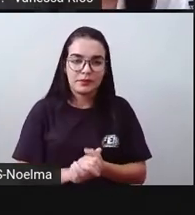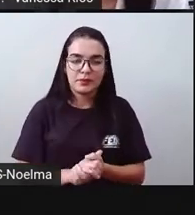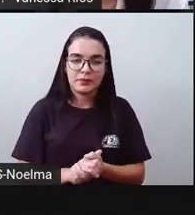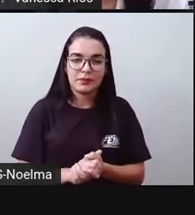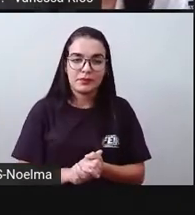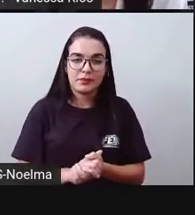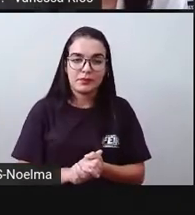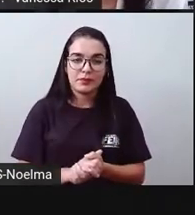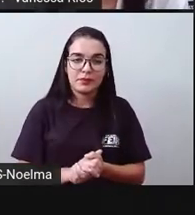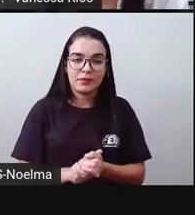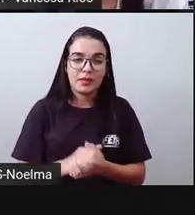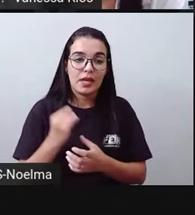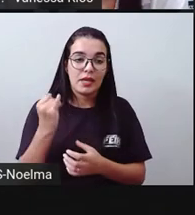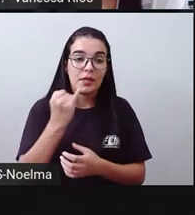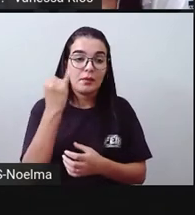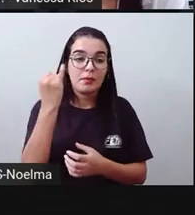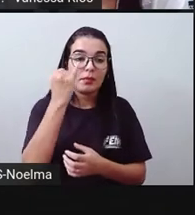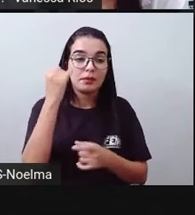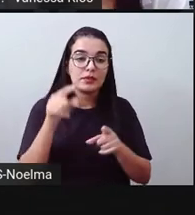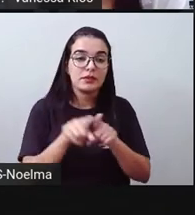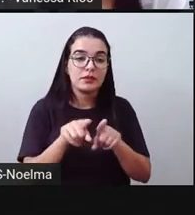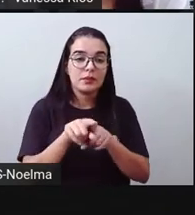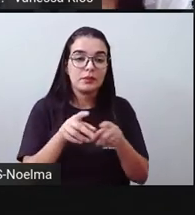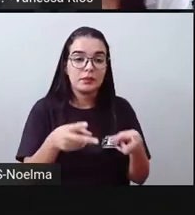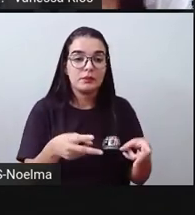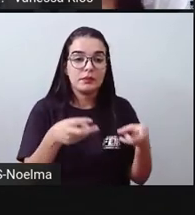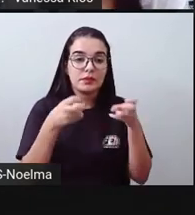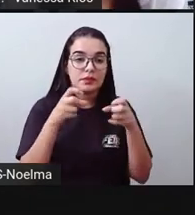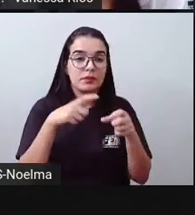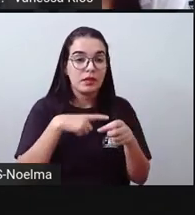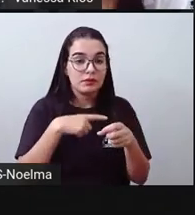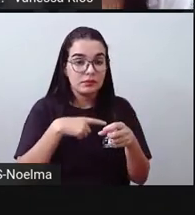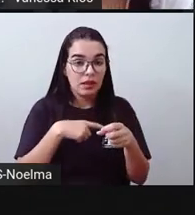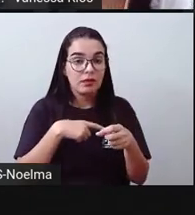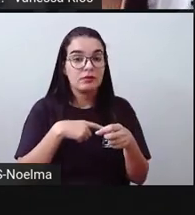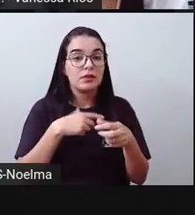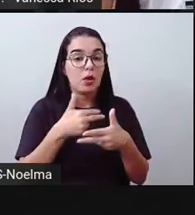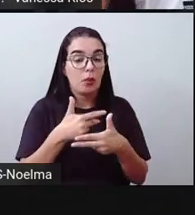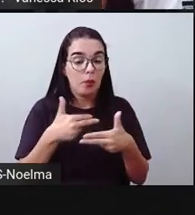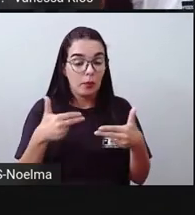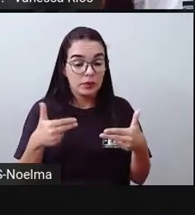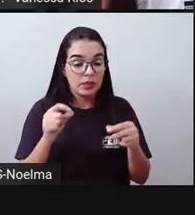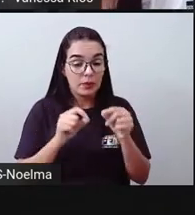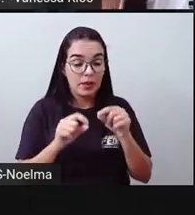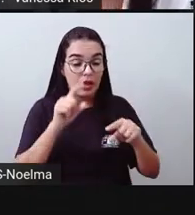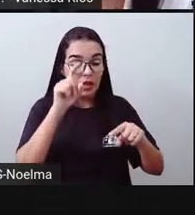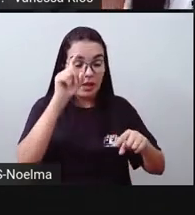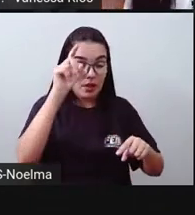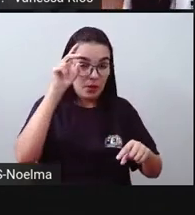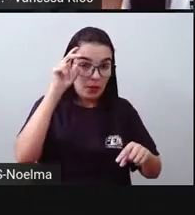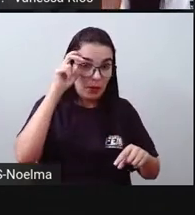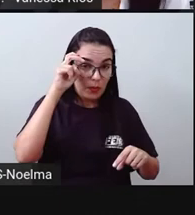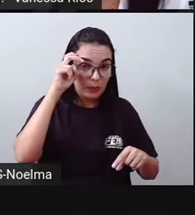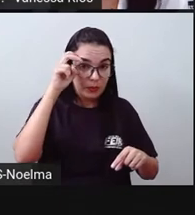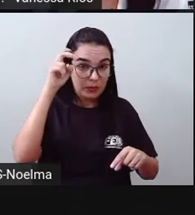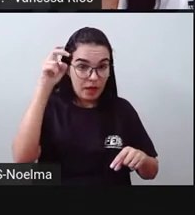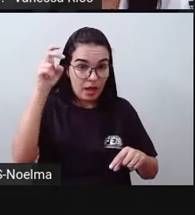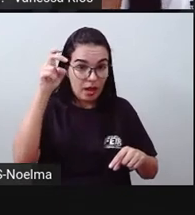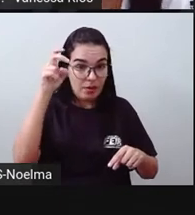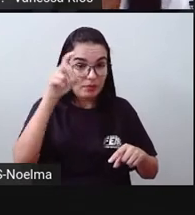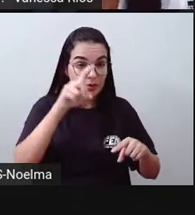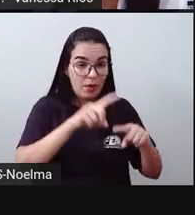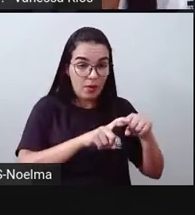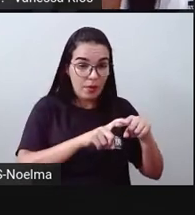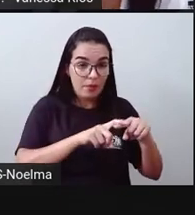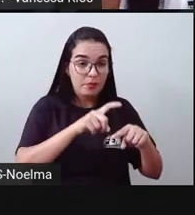E aí é importante a gente perceber que existem objetos relacionados à arte e à cultura. Chamado